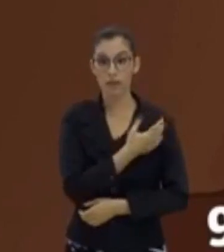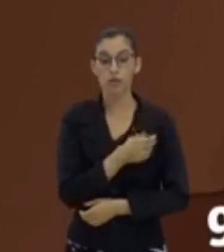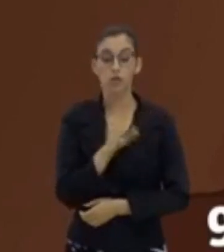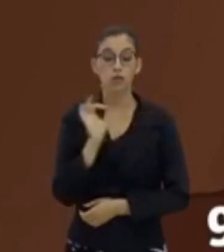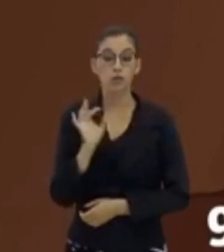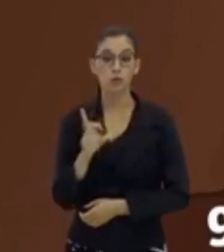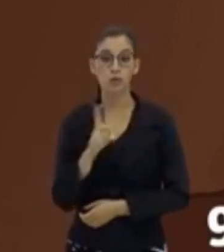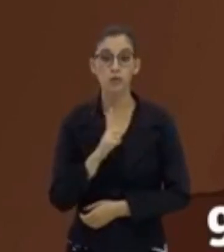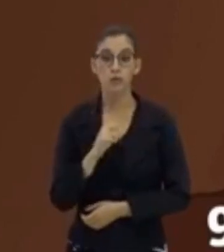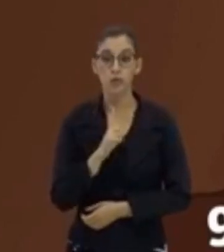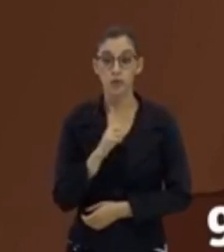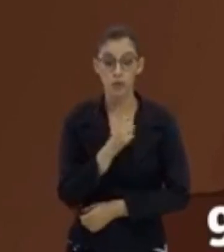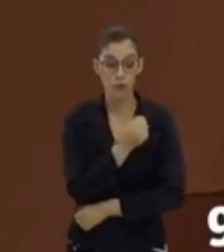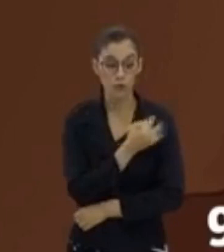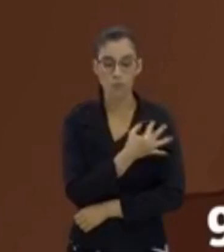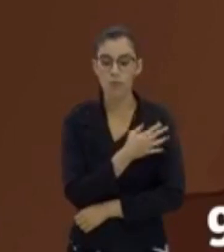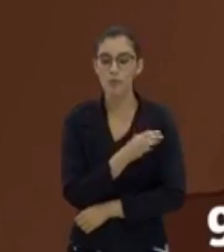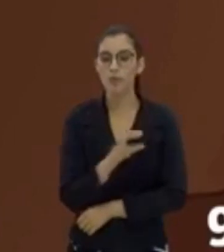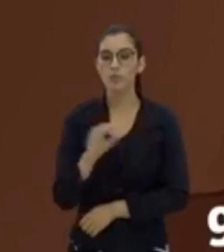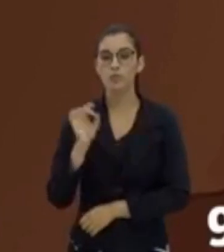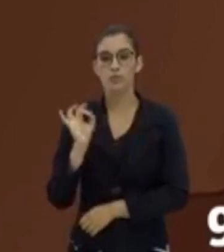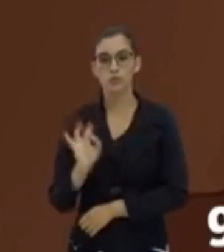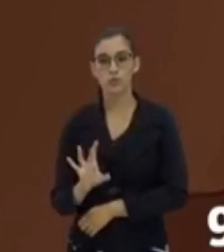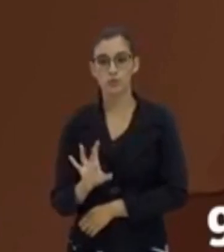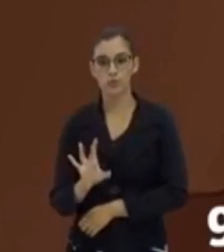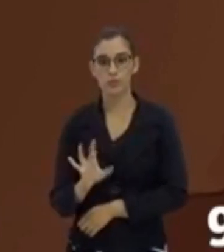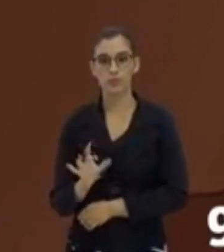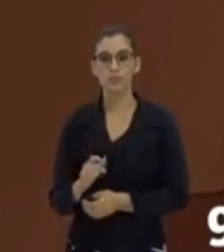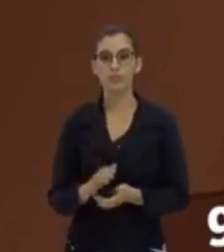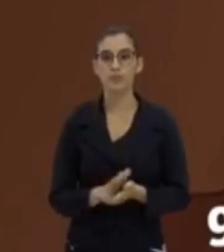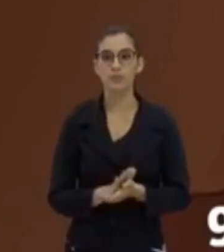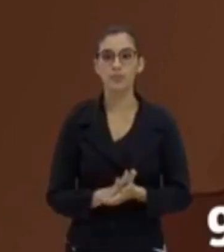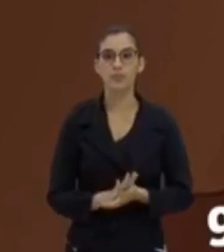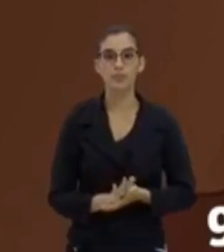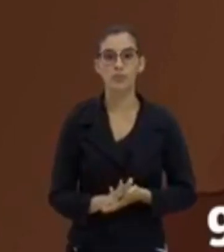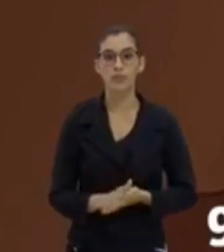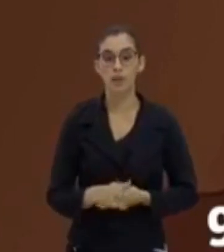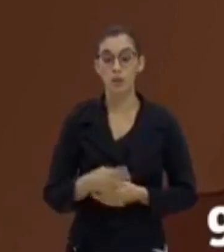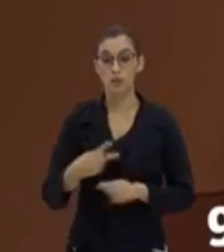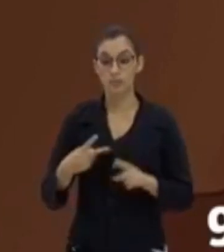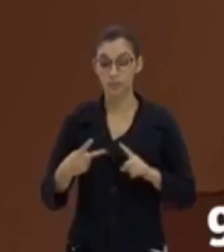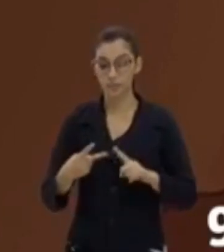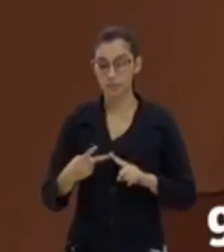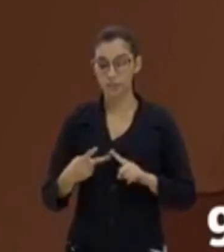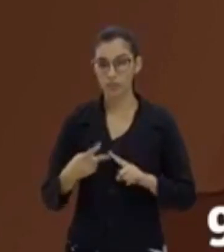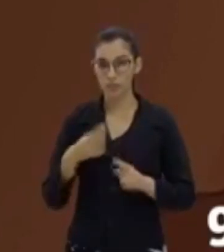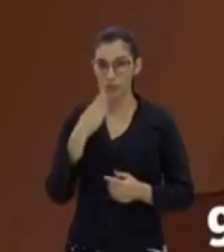bom? Um para cinquenta, você está diante da escala numérica. O segundo tipo já é chamado de escala